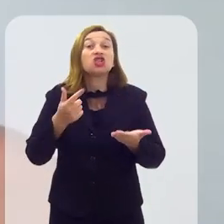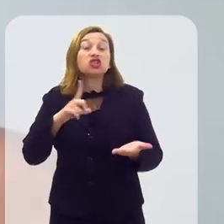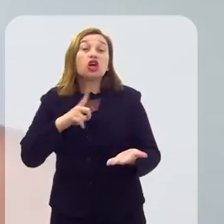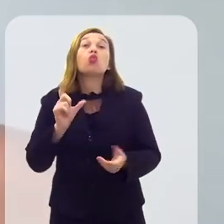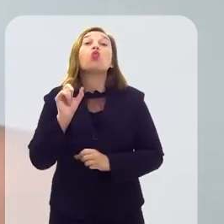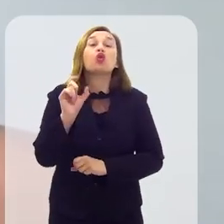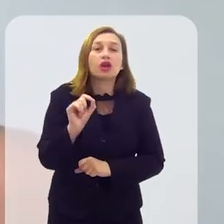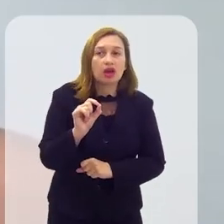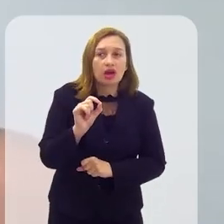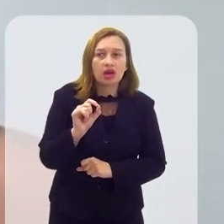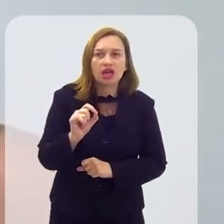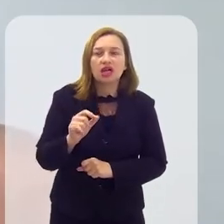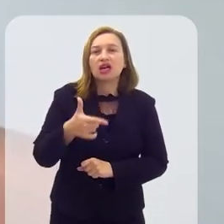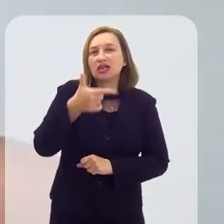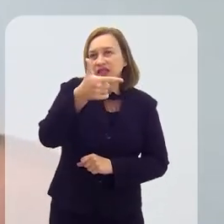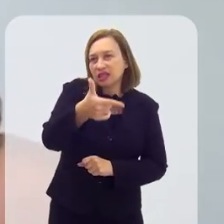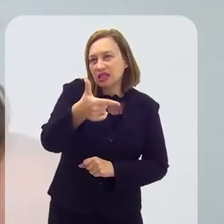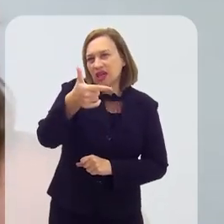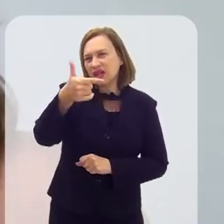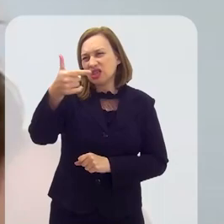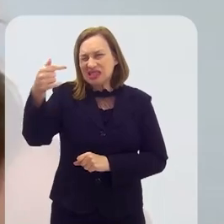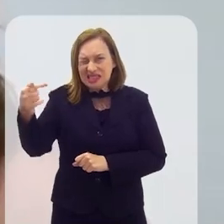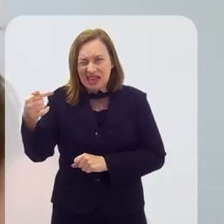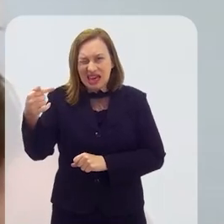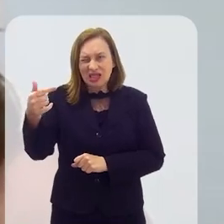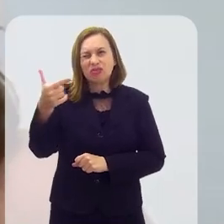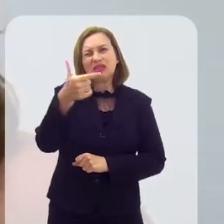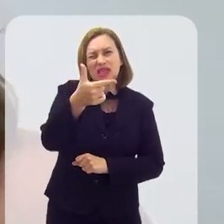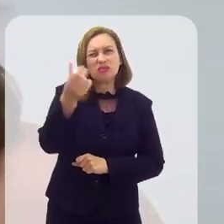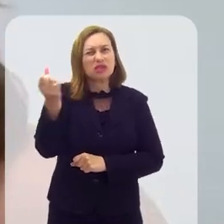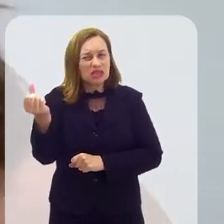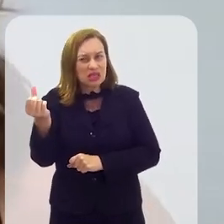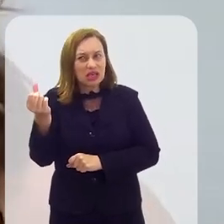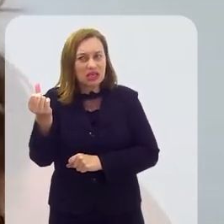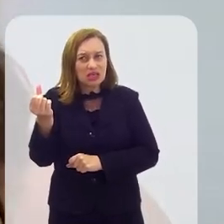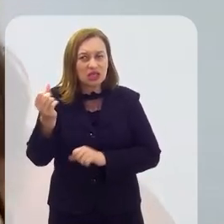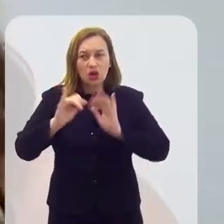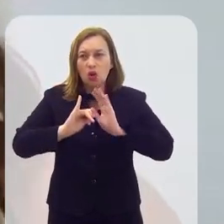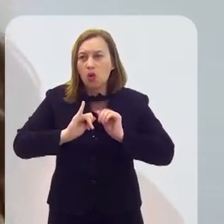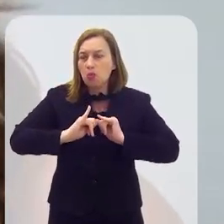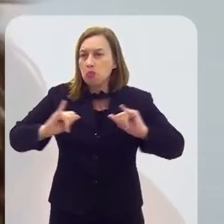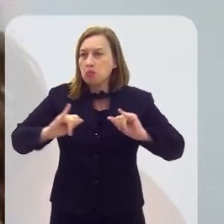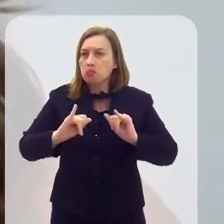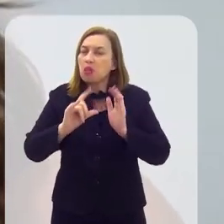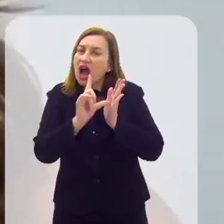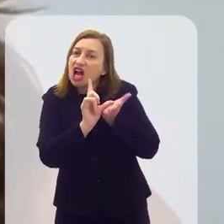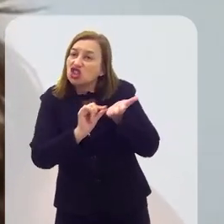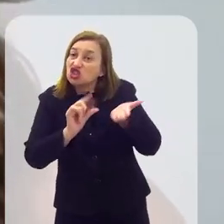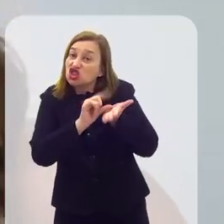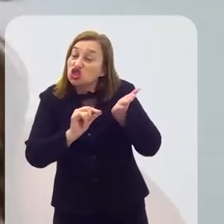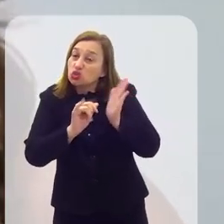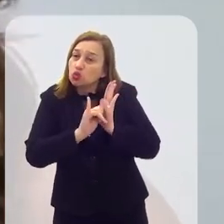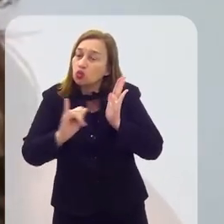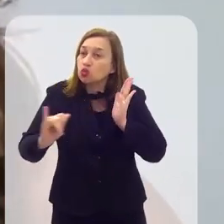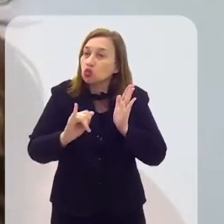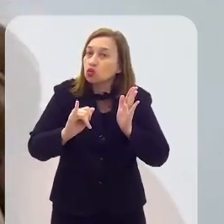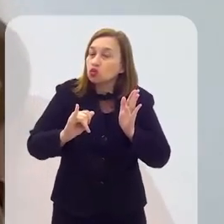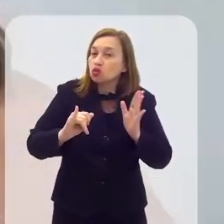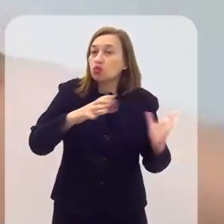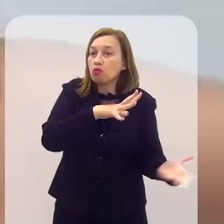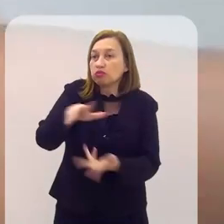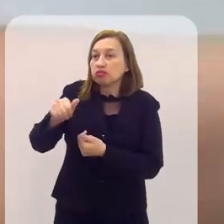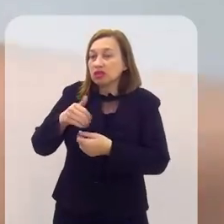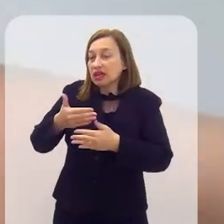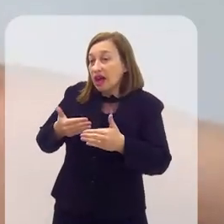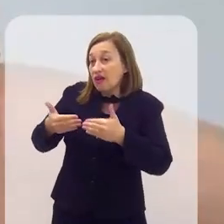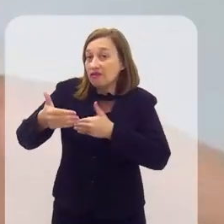Então, o que a gente tem? A gente é o 17º país, 16º país que mais publica artigo no mundo. Então, a gente está na frente